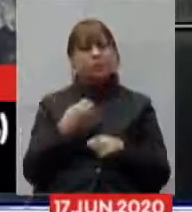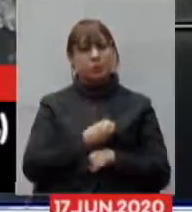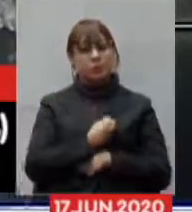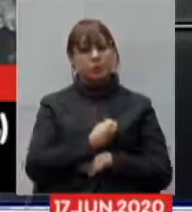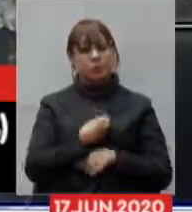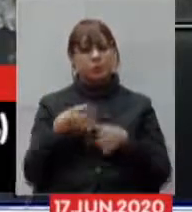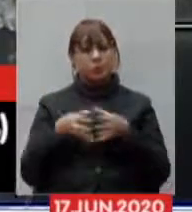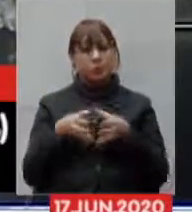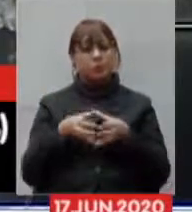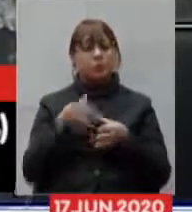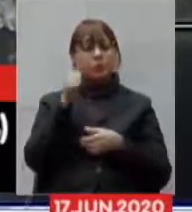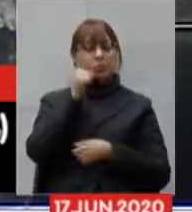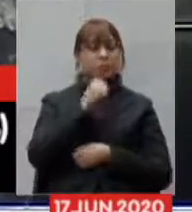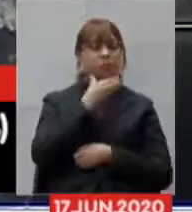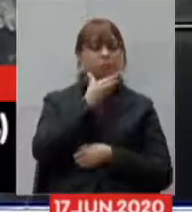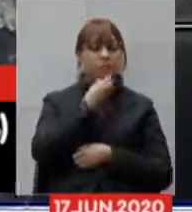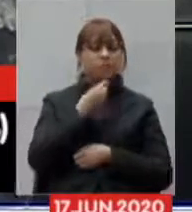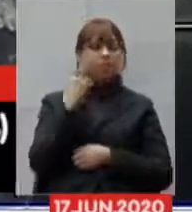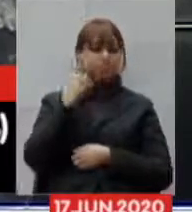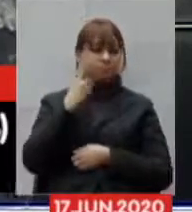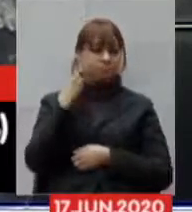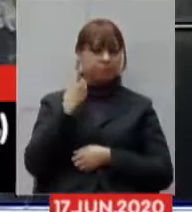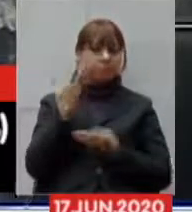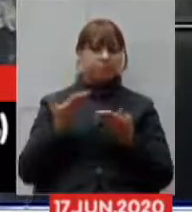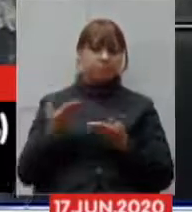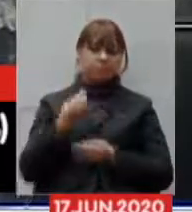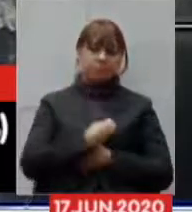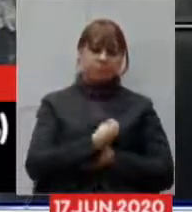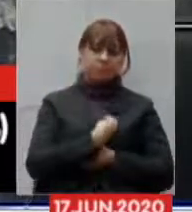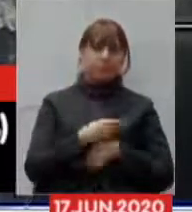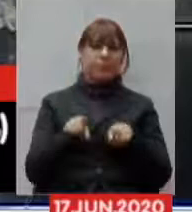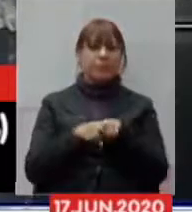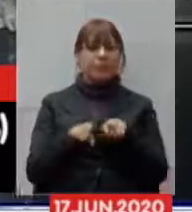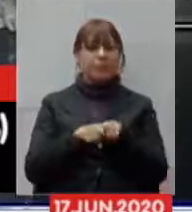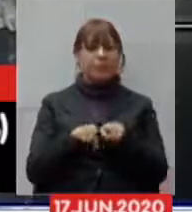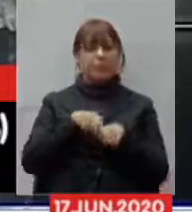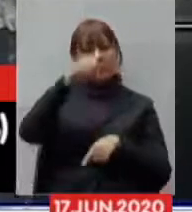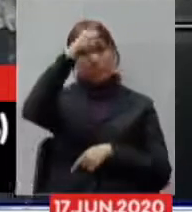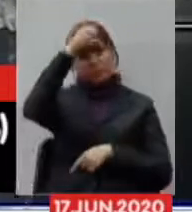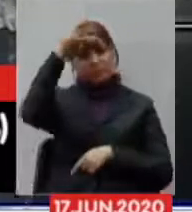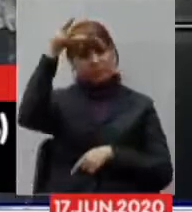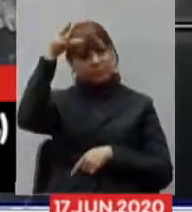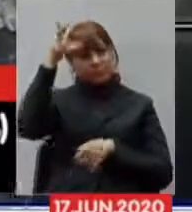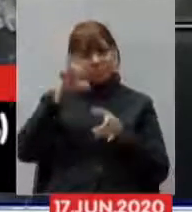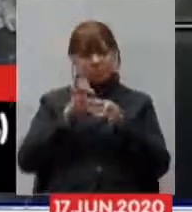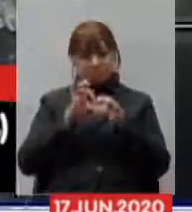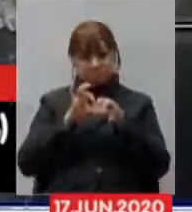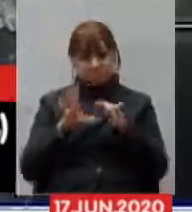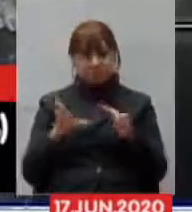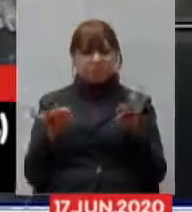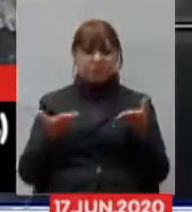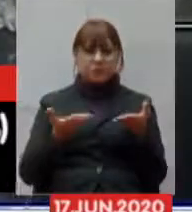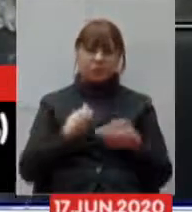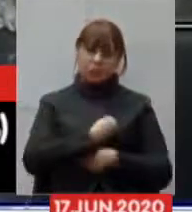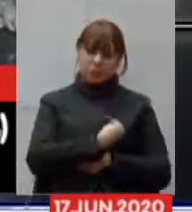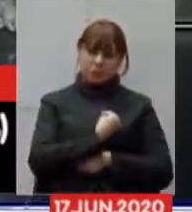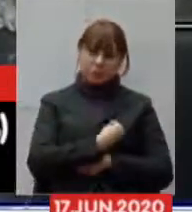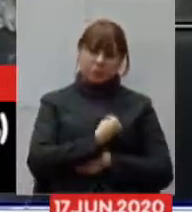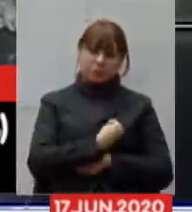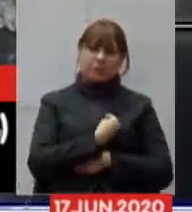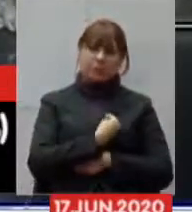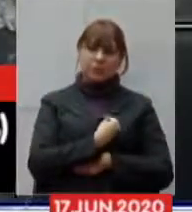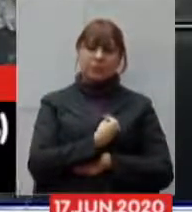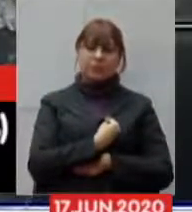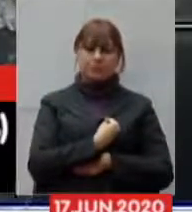deputados e deputadas pela participação aos prefeitos que se dispuseram a estar presente dando